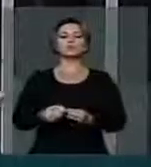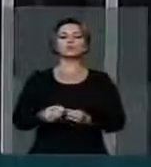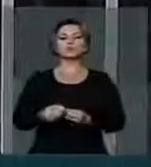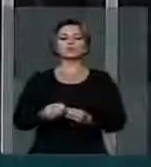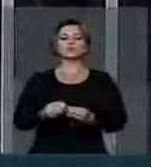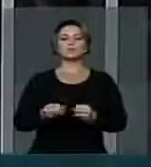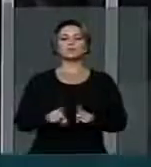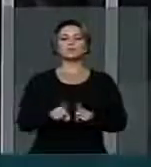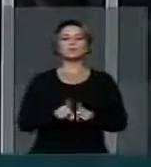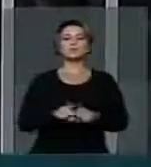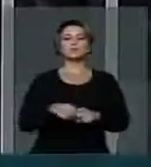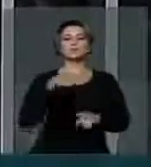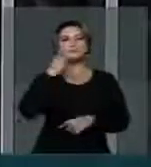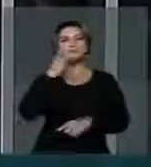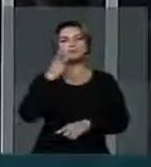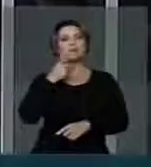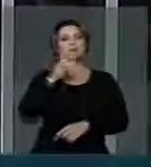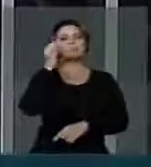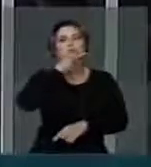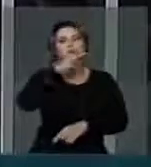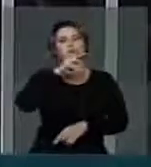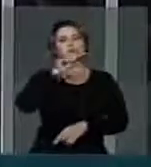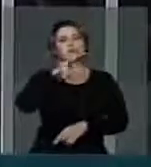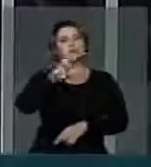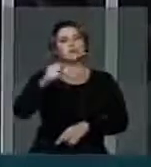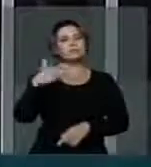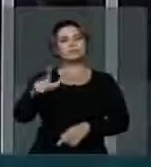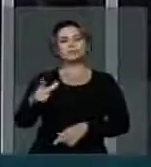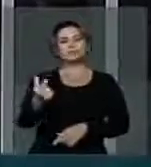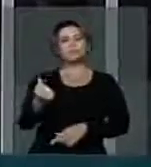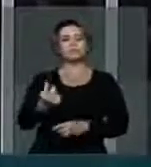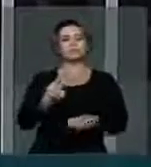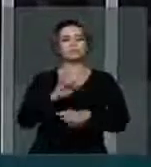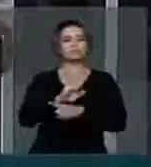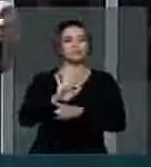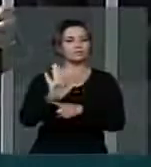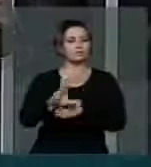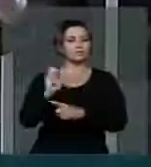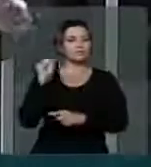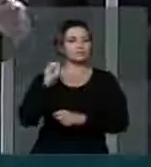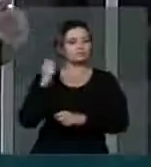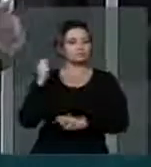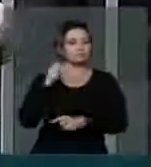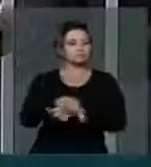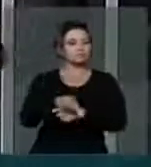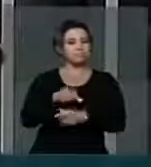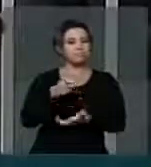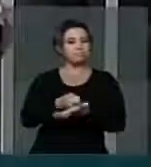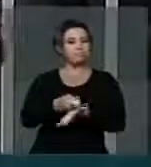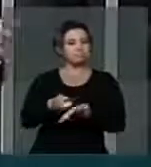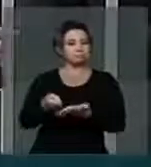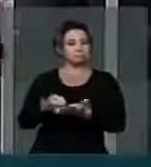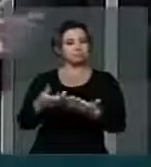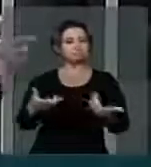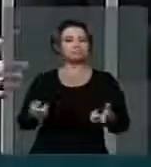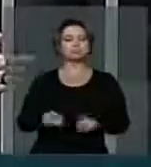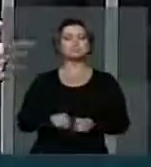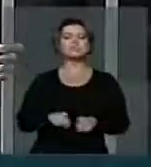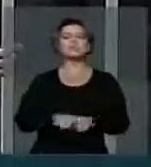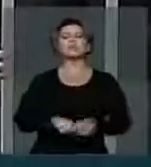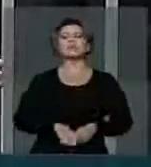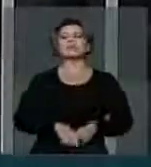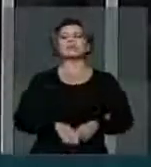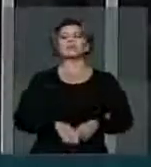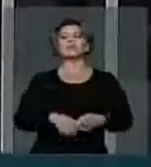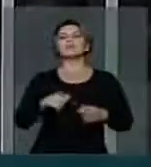enfermo, doente. Nós temos algumas medidas, alguns itens, alguns